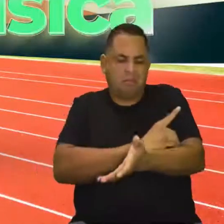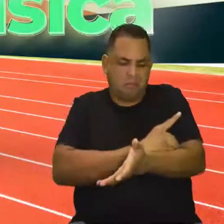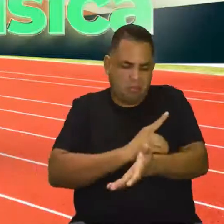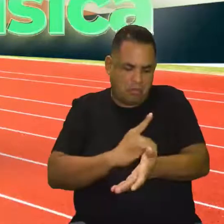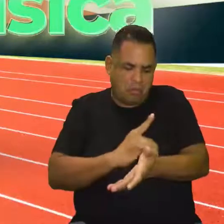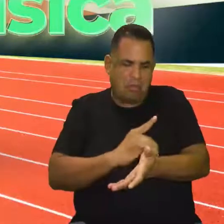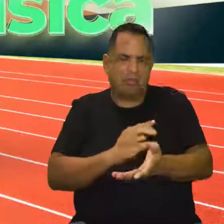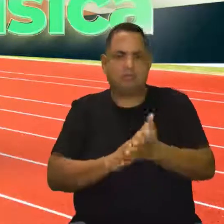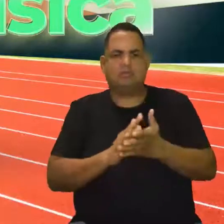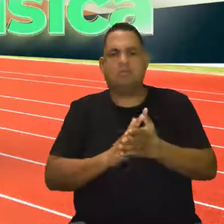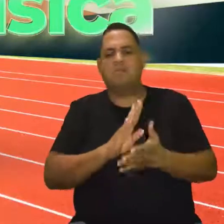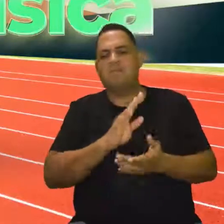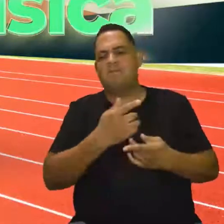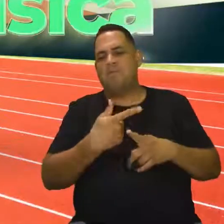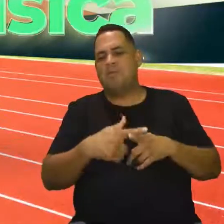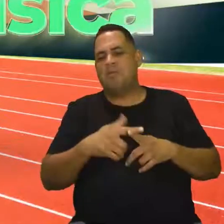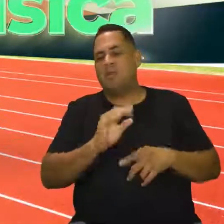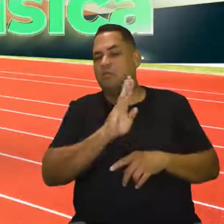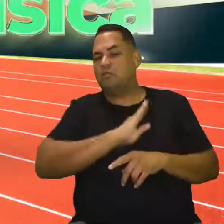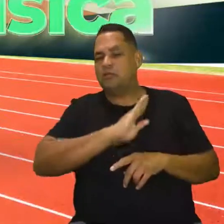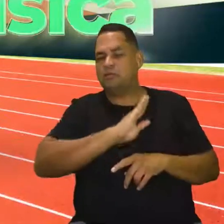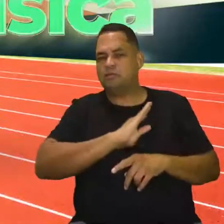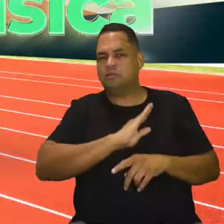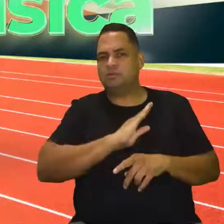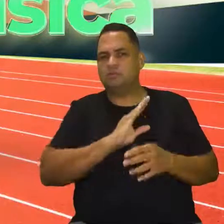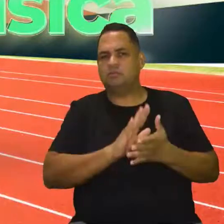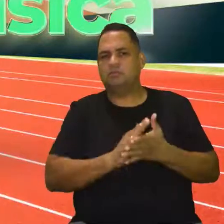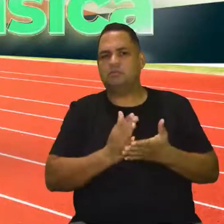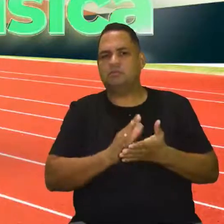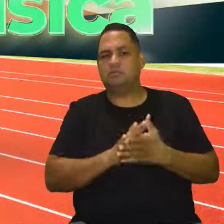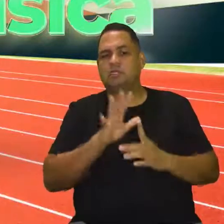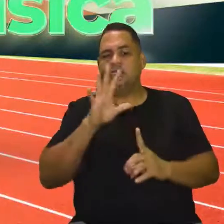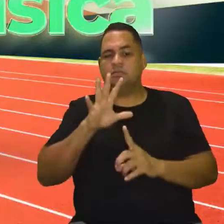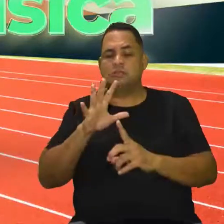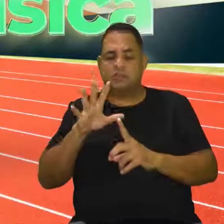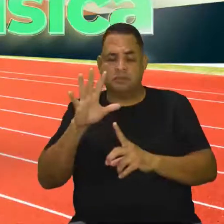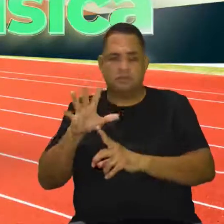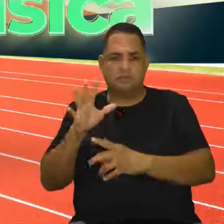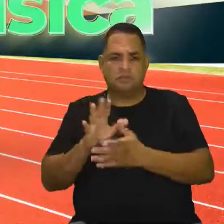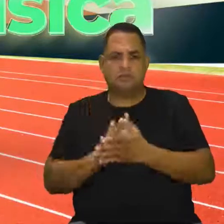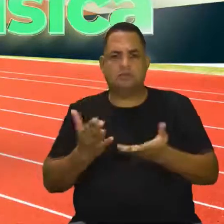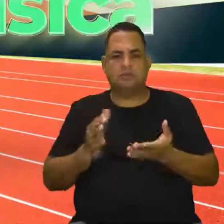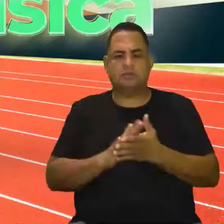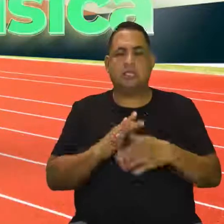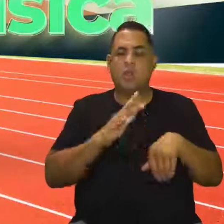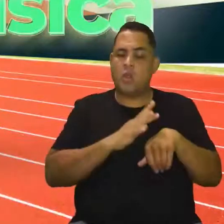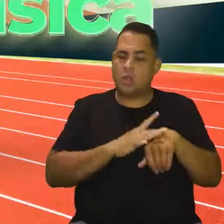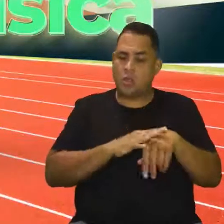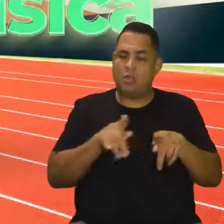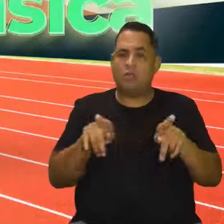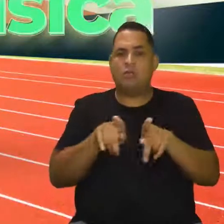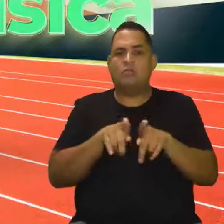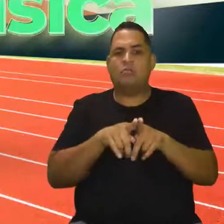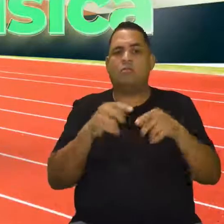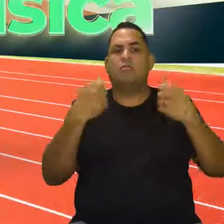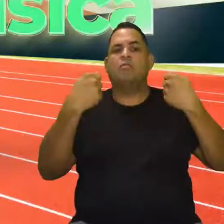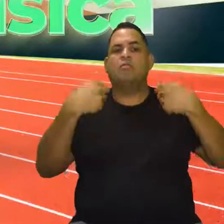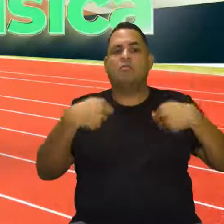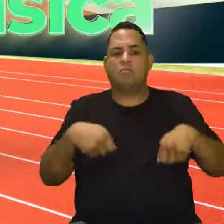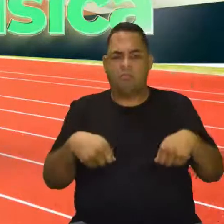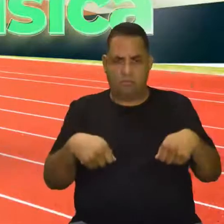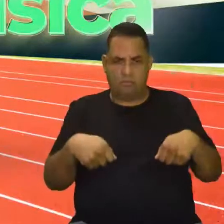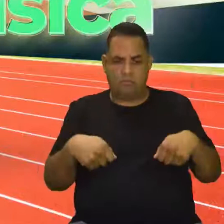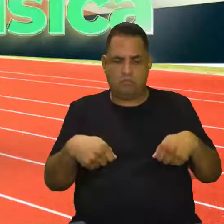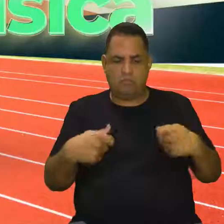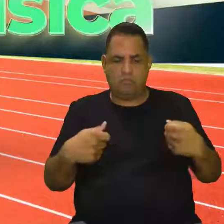de um problema cardiovascular. Então, essas interferências com relação a doenças também podem ter aí